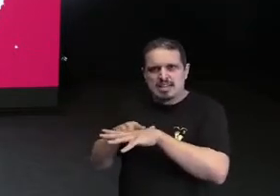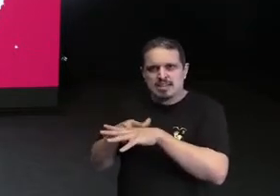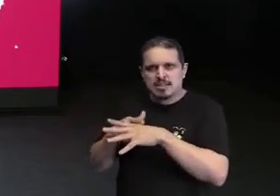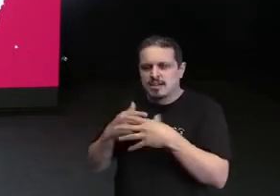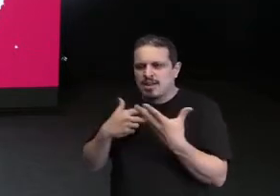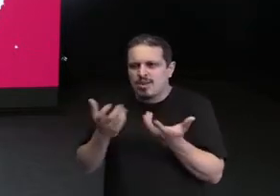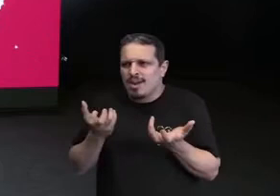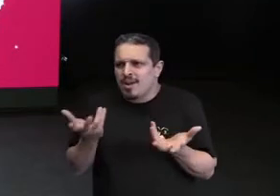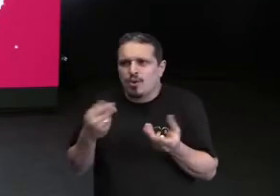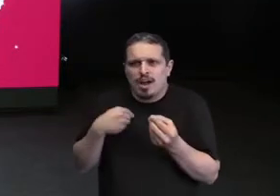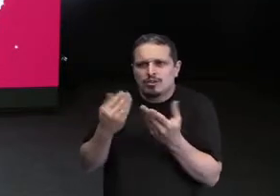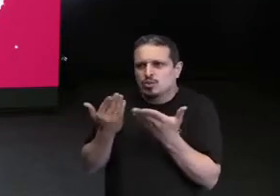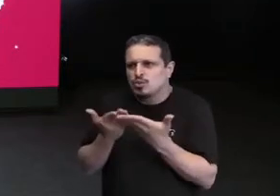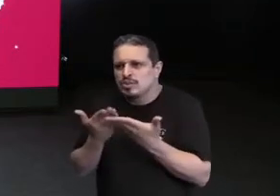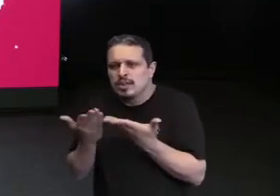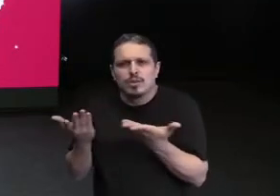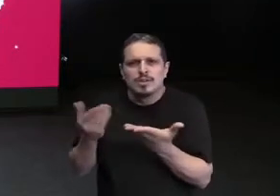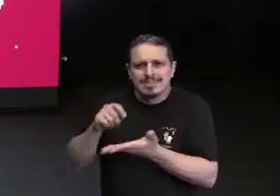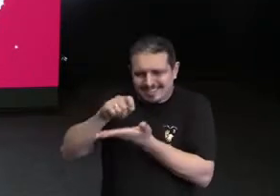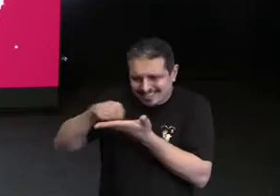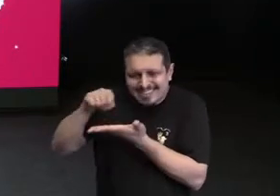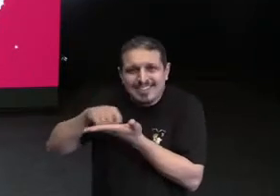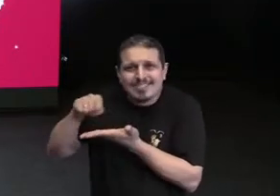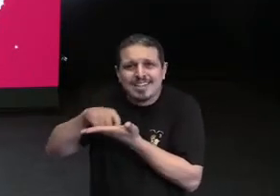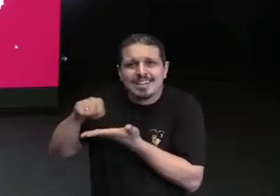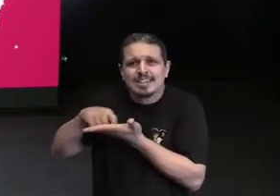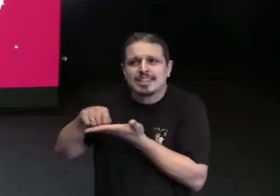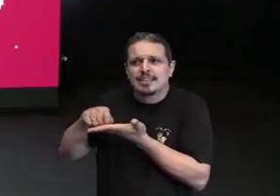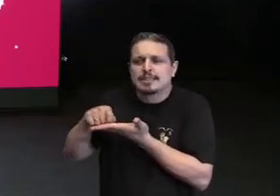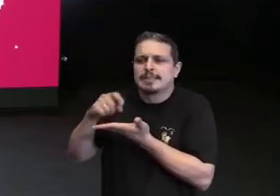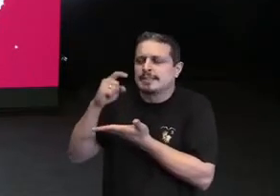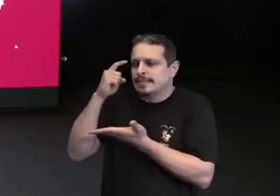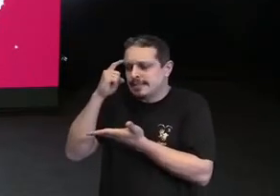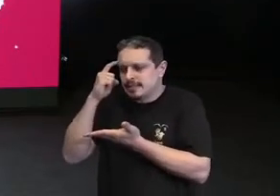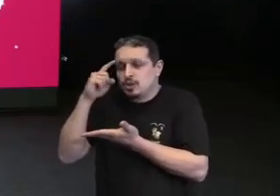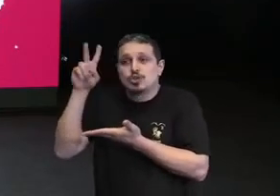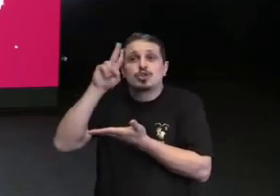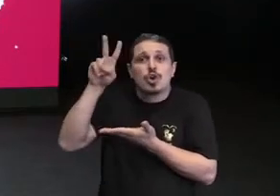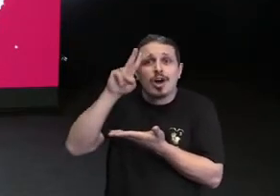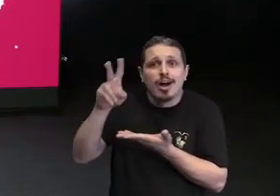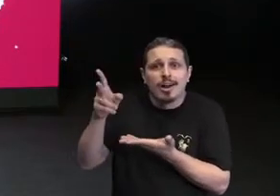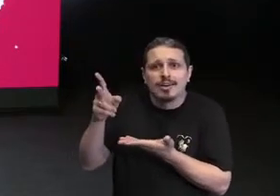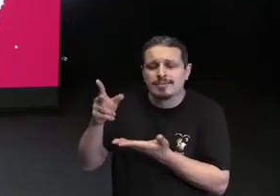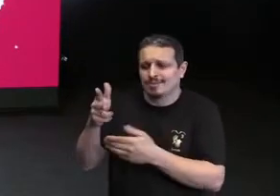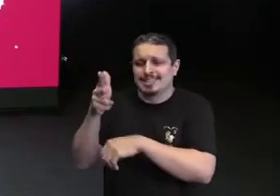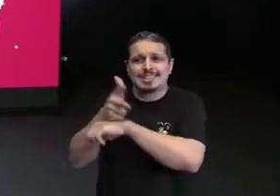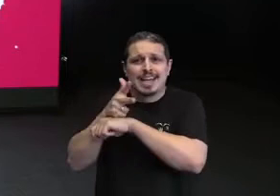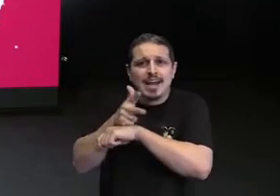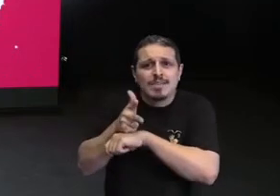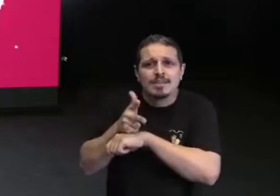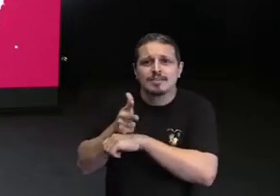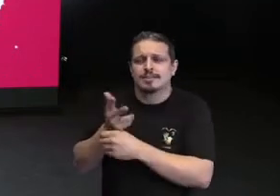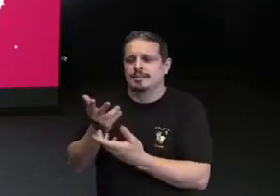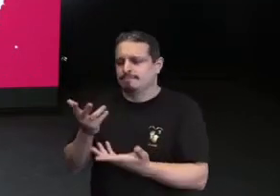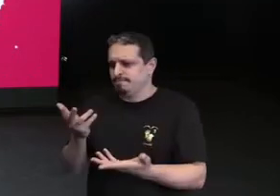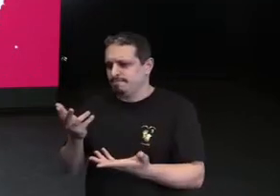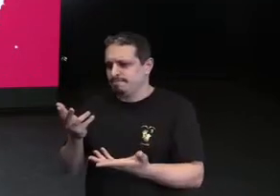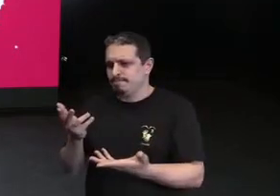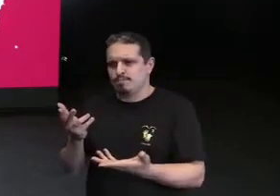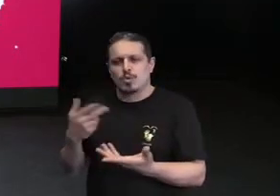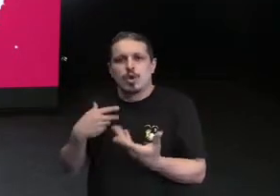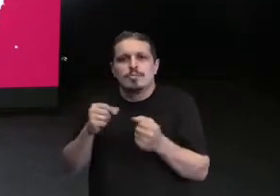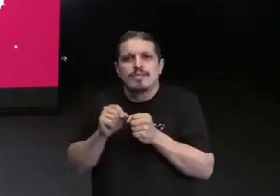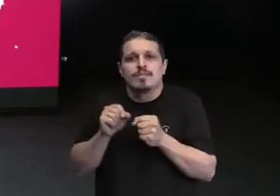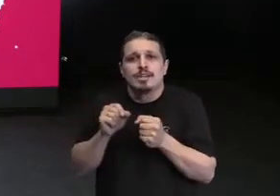uns caderninhos de broxura e escrevia roteiros, lendo, tipo, em livrarias. E aí,